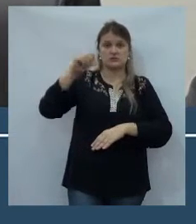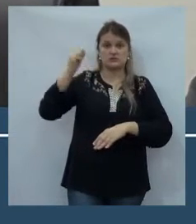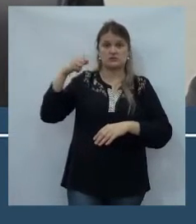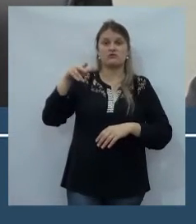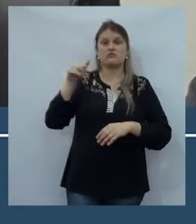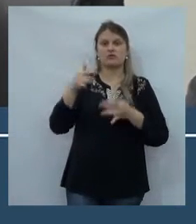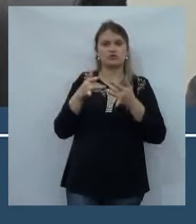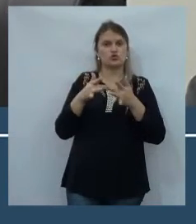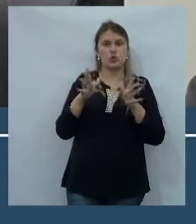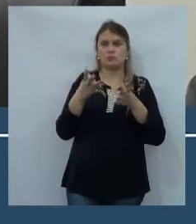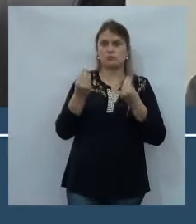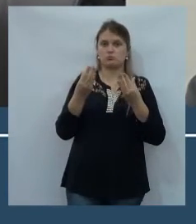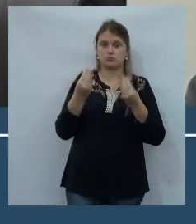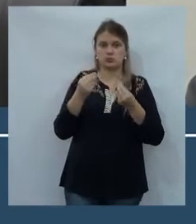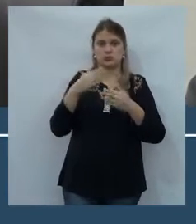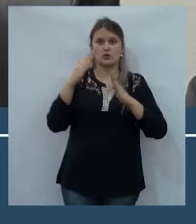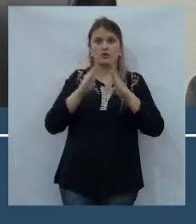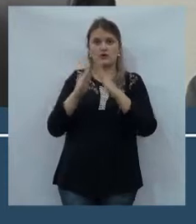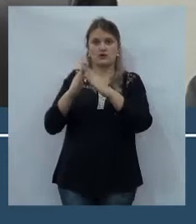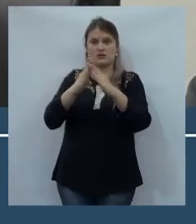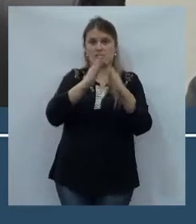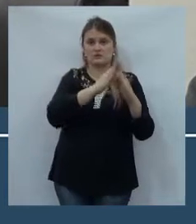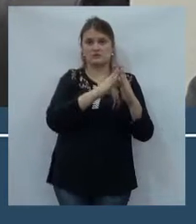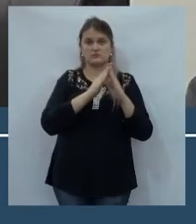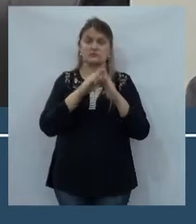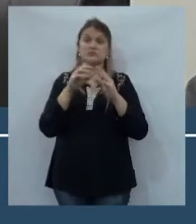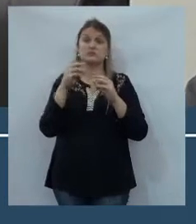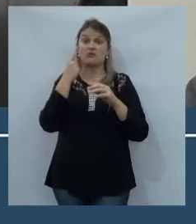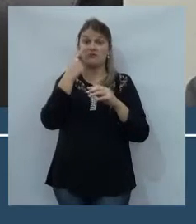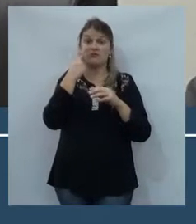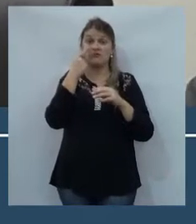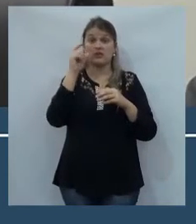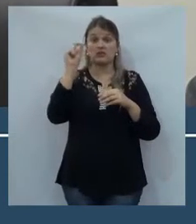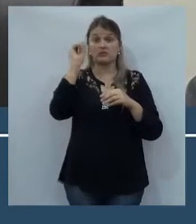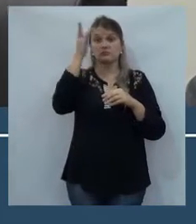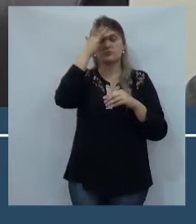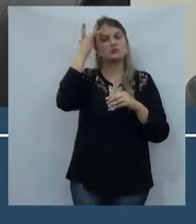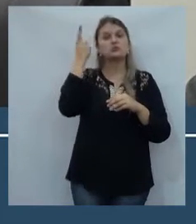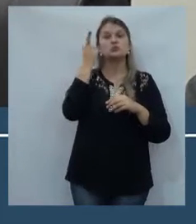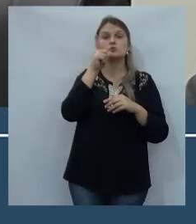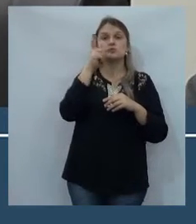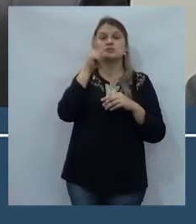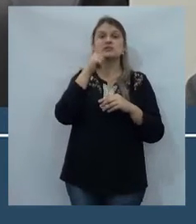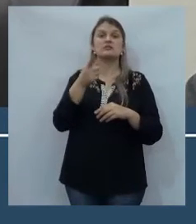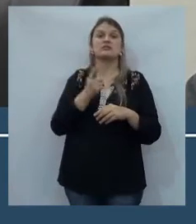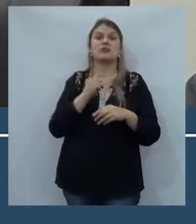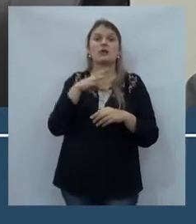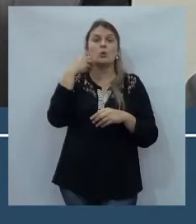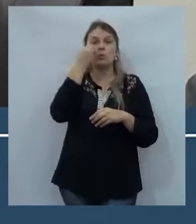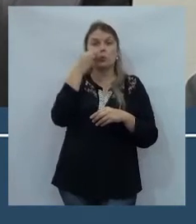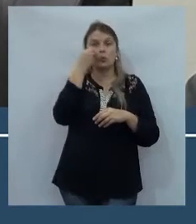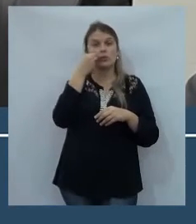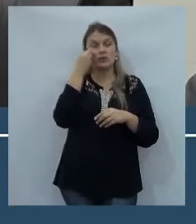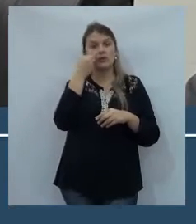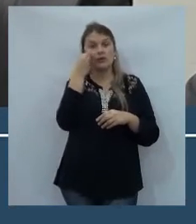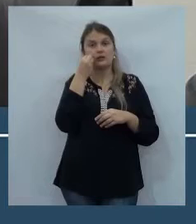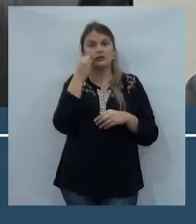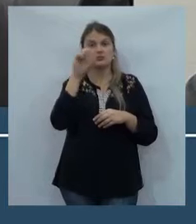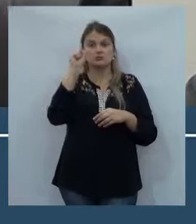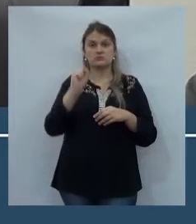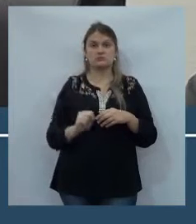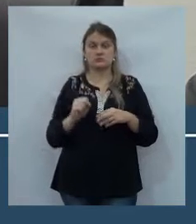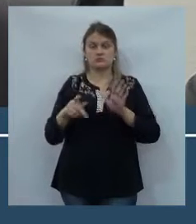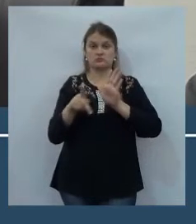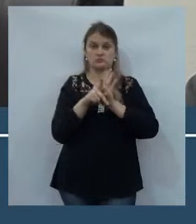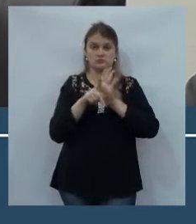casas, vamos dizer assim. Então, o ele tem é prestigiar esse pessoal, contemple esse pessoal mais da região sul, como o próprio